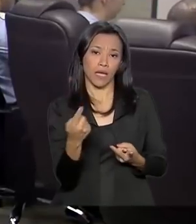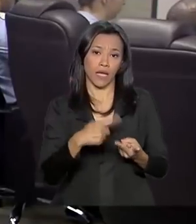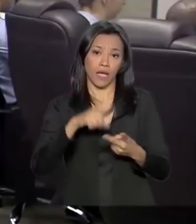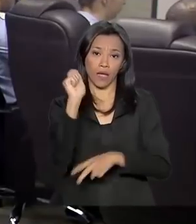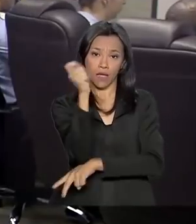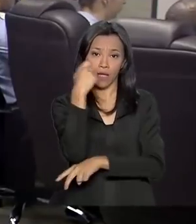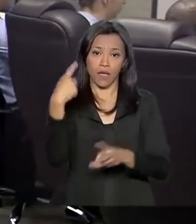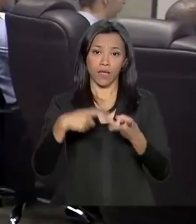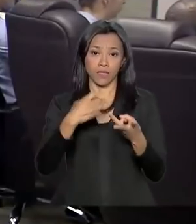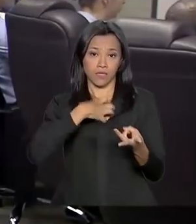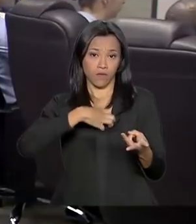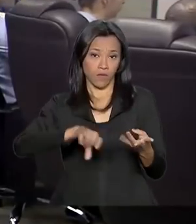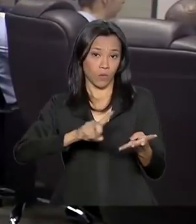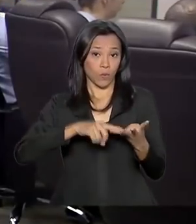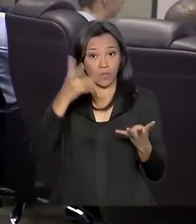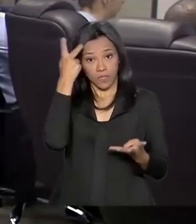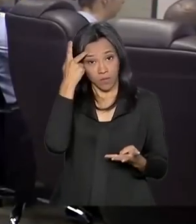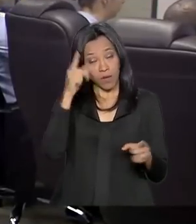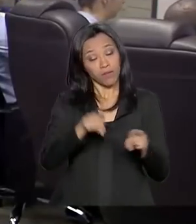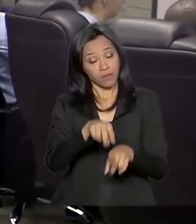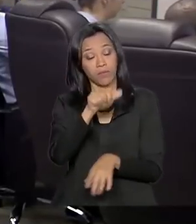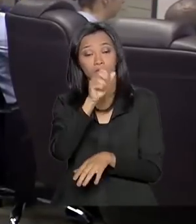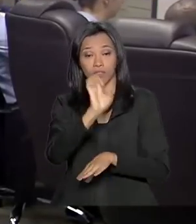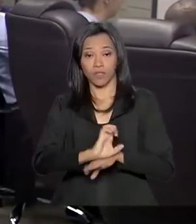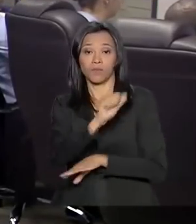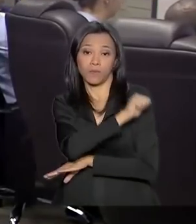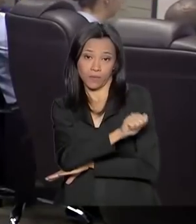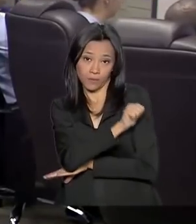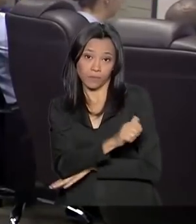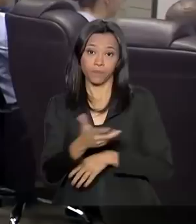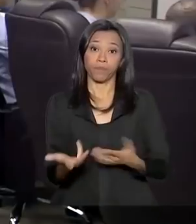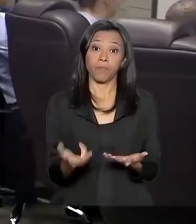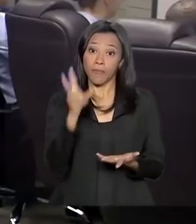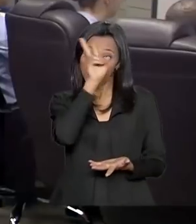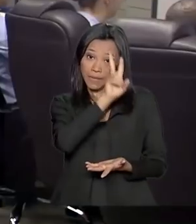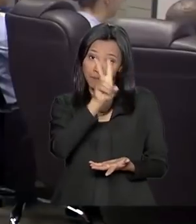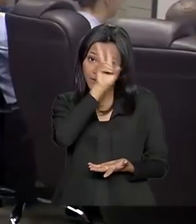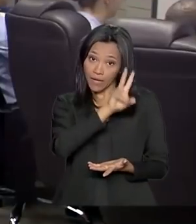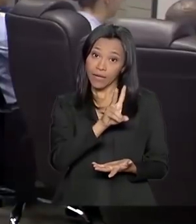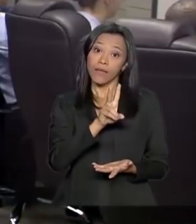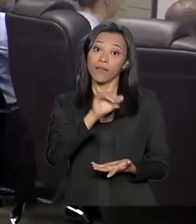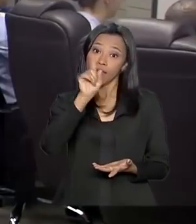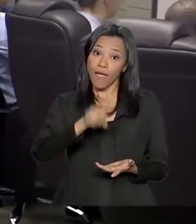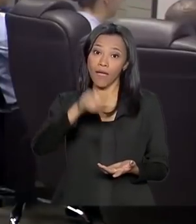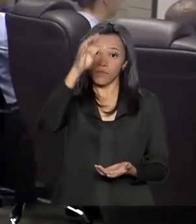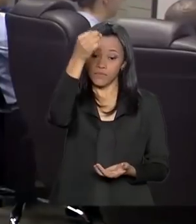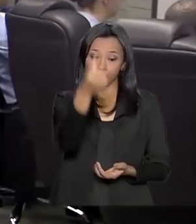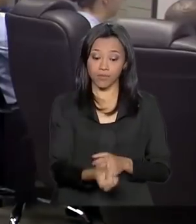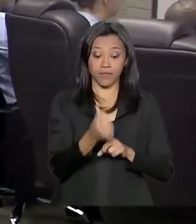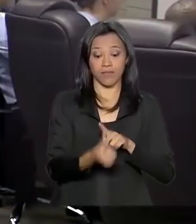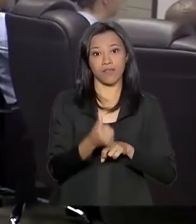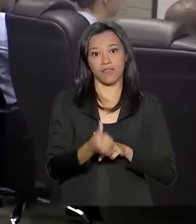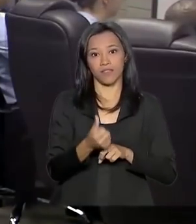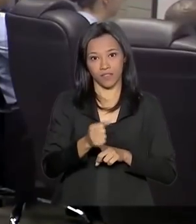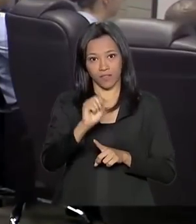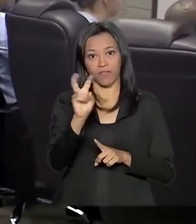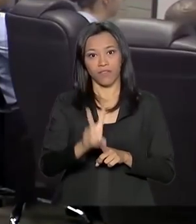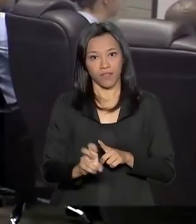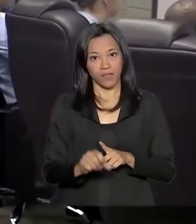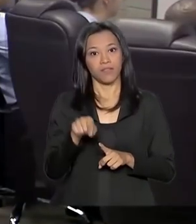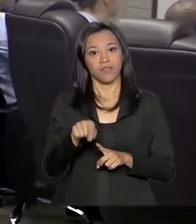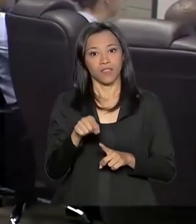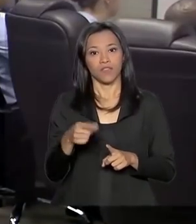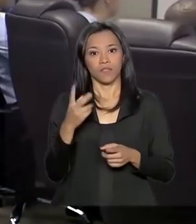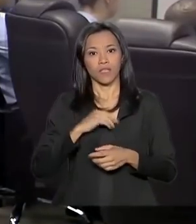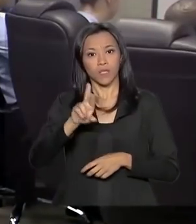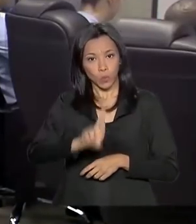Alegre, Salvador e São Paulo, além do Rio de Janeiro. E é importante lembrar que é a sexta vez que o espaço está sendo ativado. A Sala Master foi criada